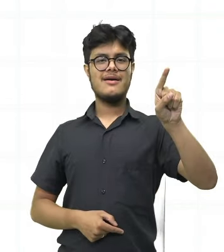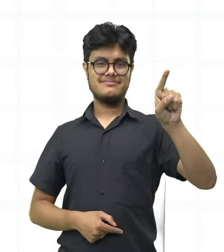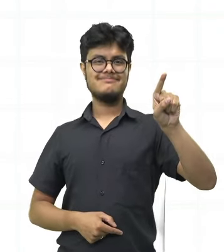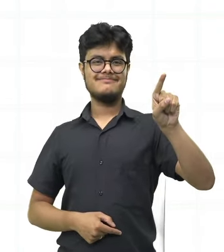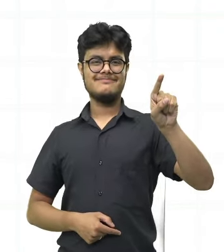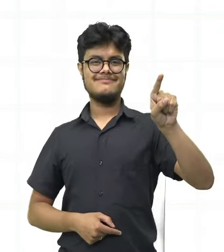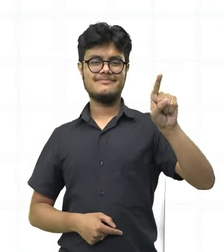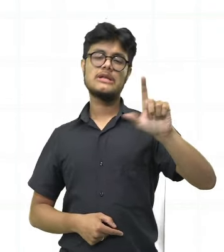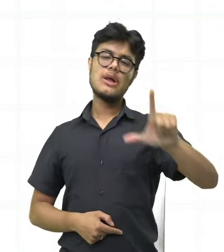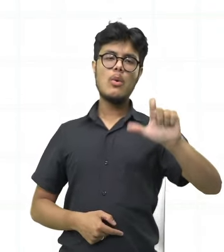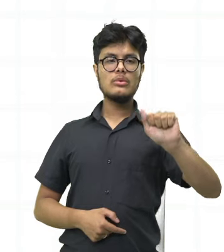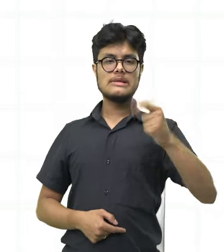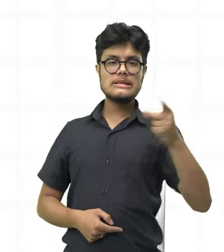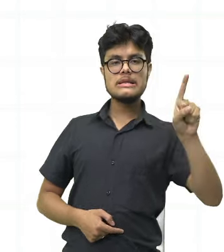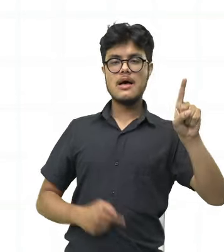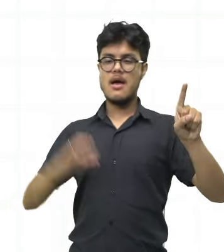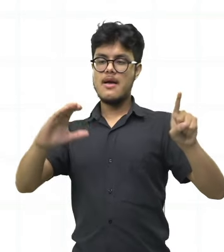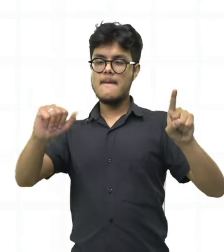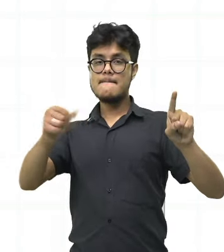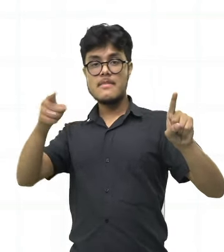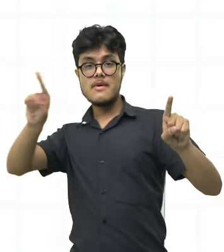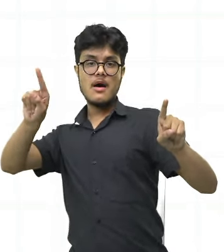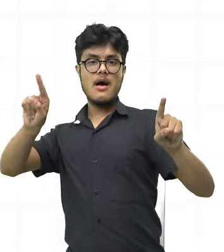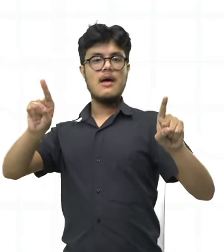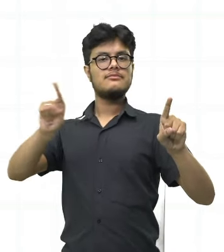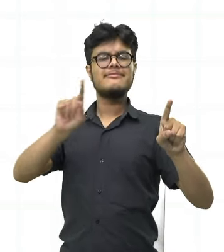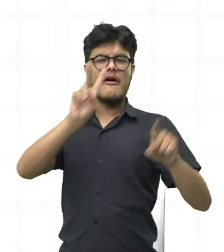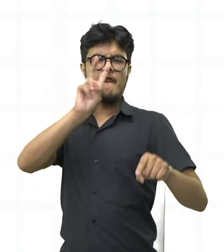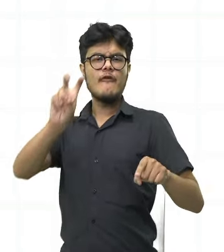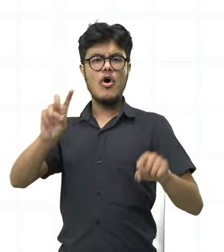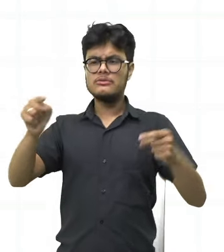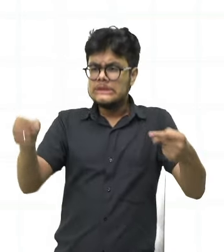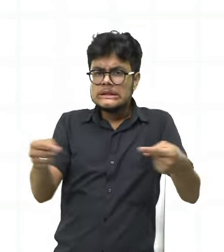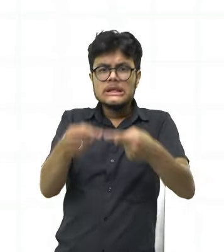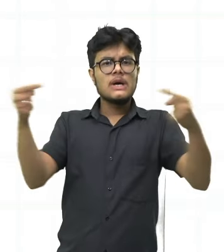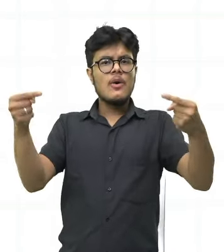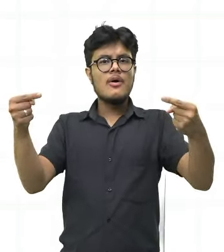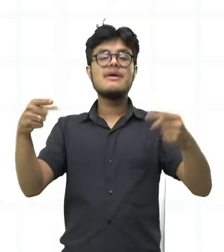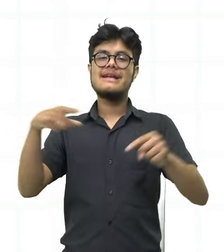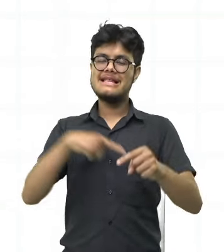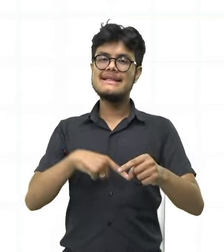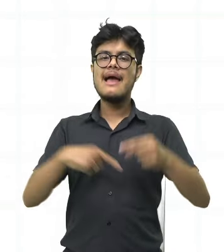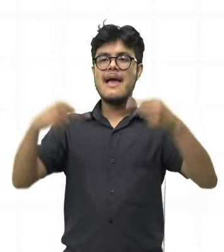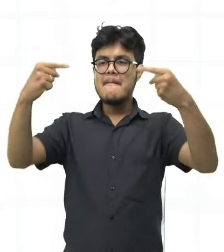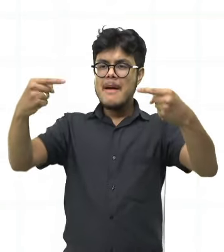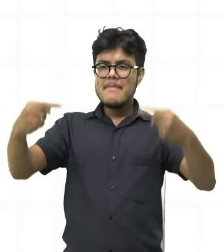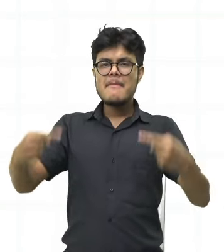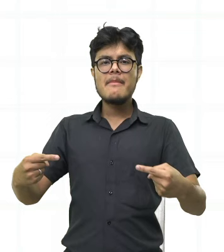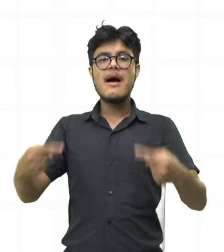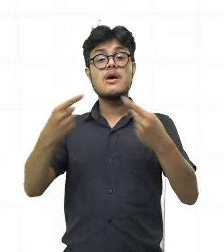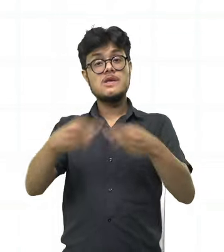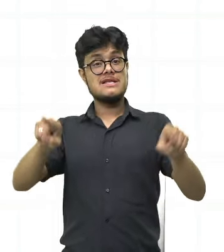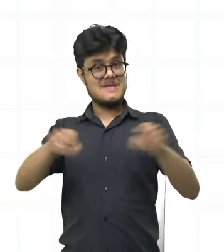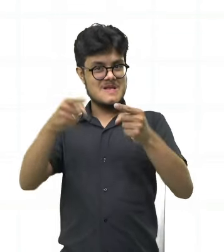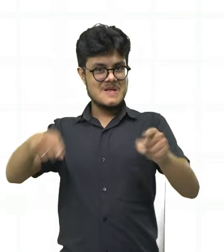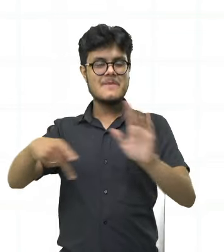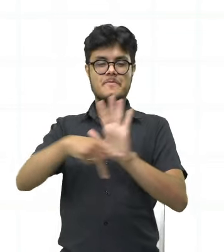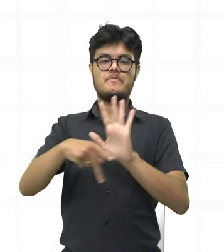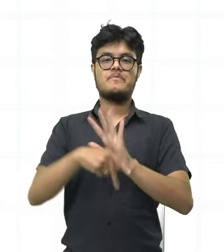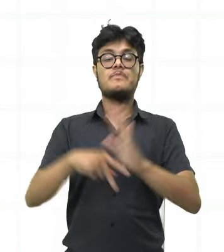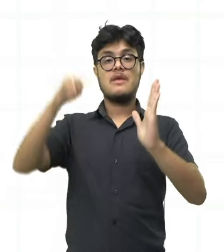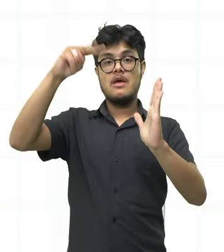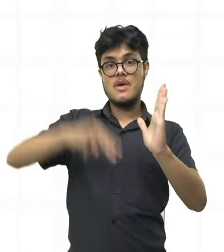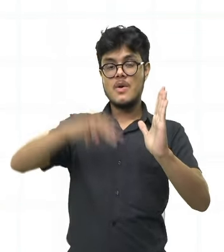acentuado, né? No sentido de ser mais forte. Olha a nossa rima aí nos nossos versos. Verifiquem aqui